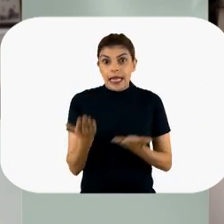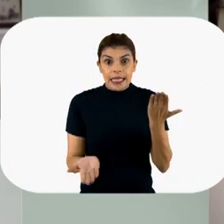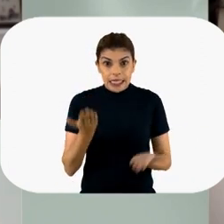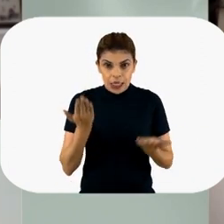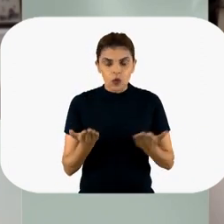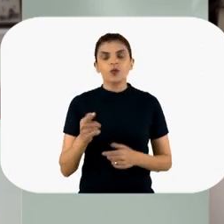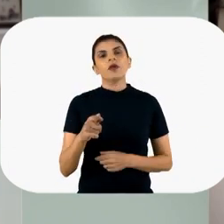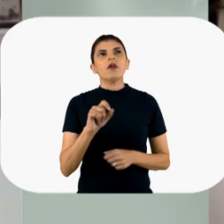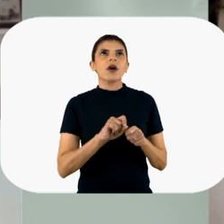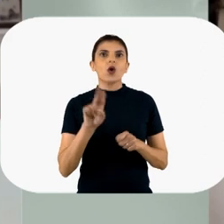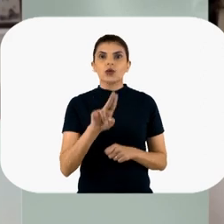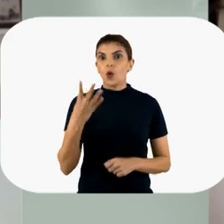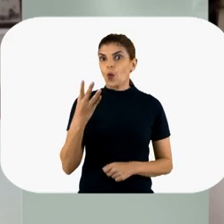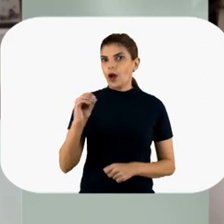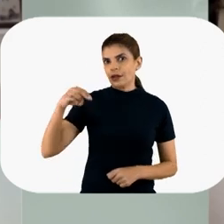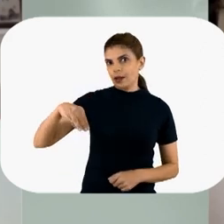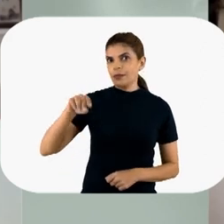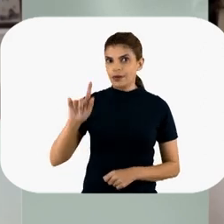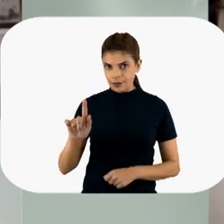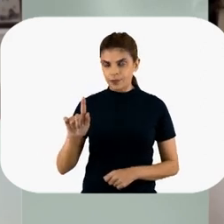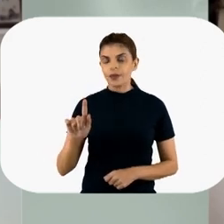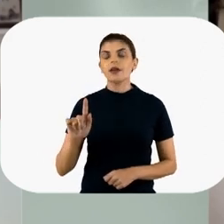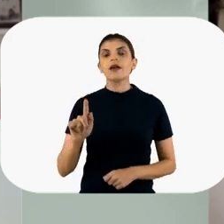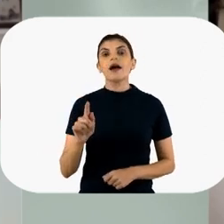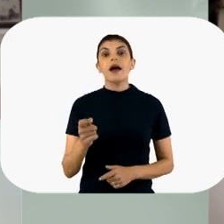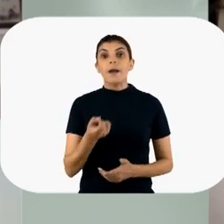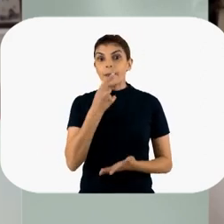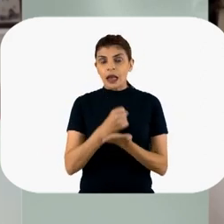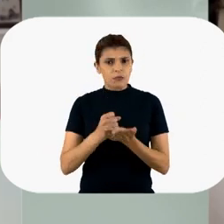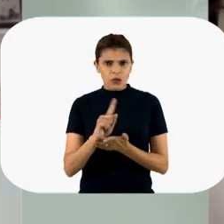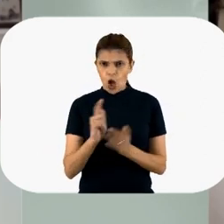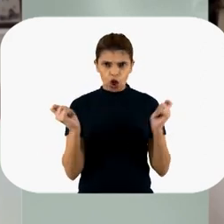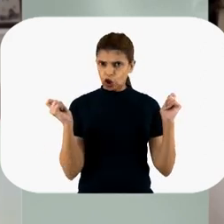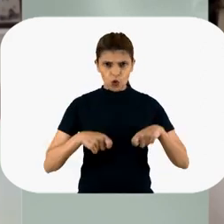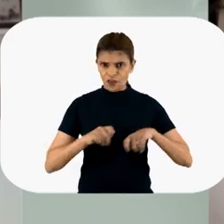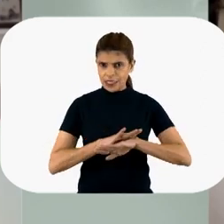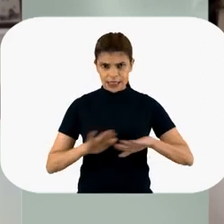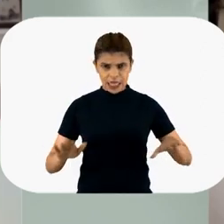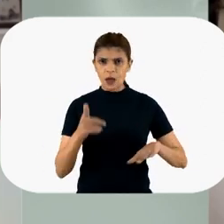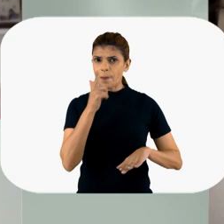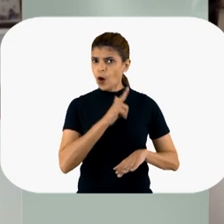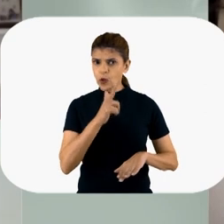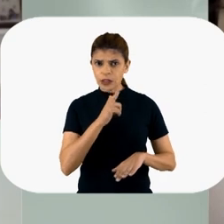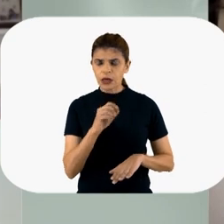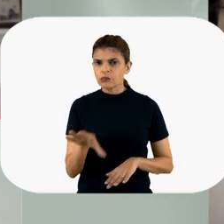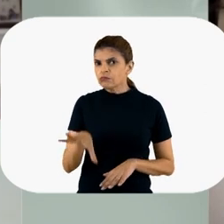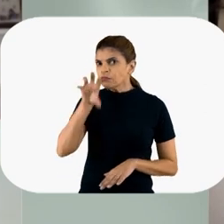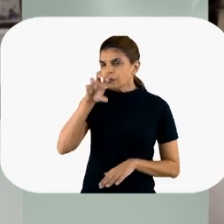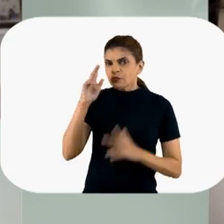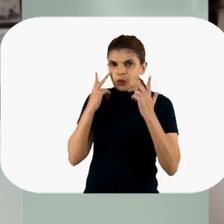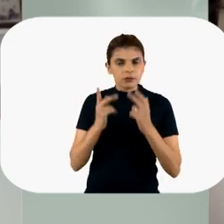quilos, você vai usar 40 miligramas de enoxeparina, né? Não é suficiente para segurar esses eventos?